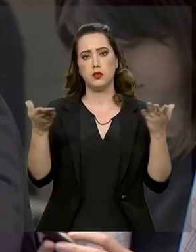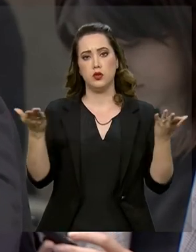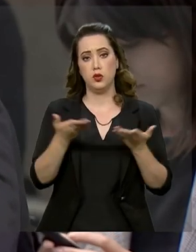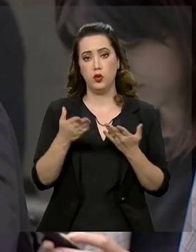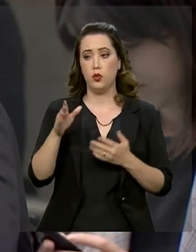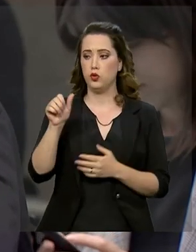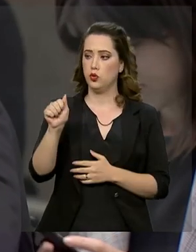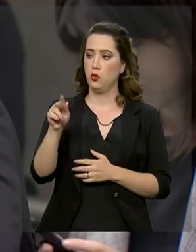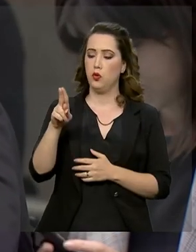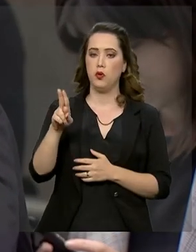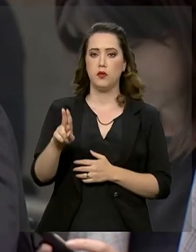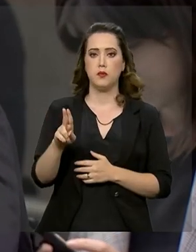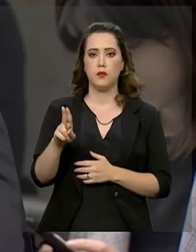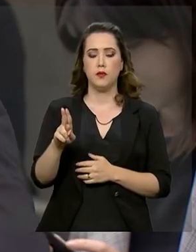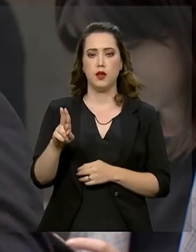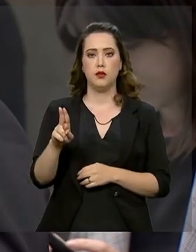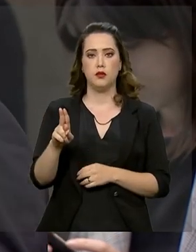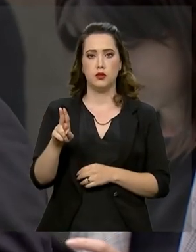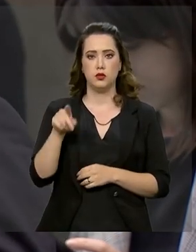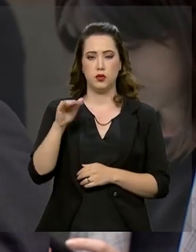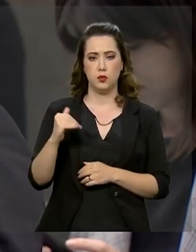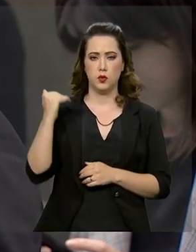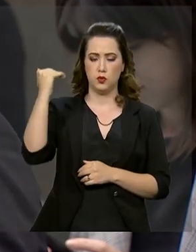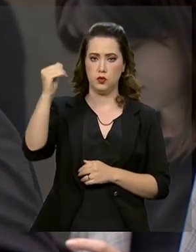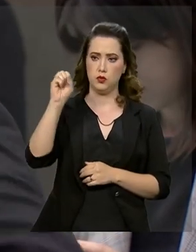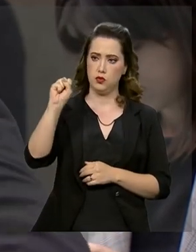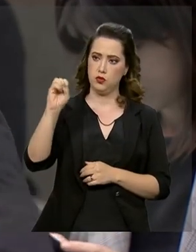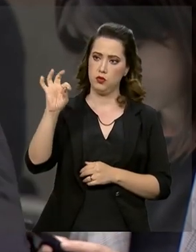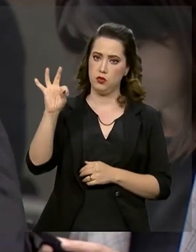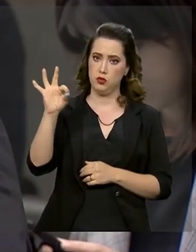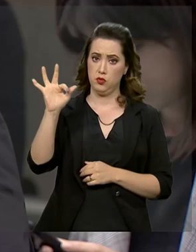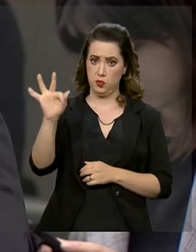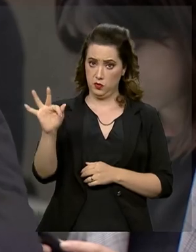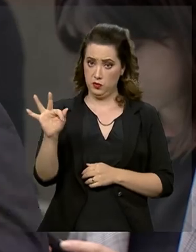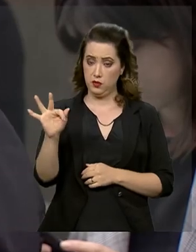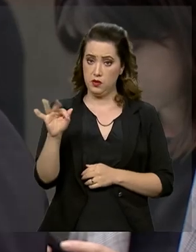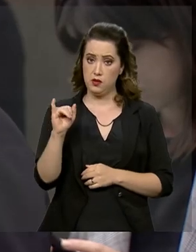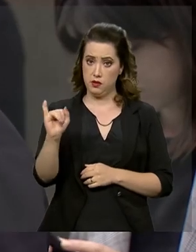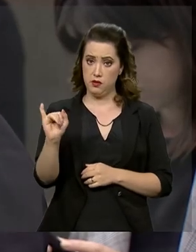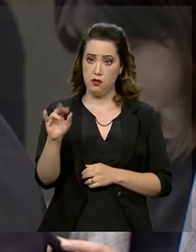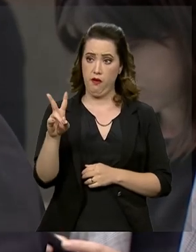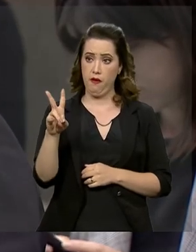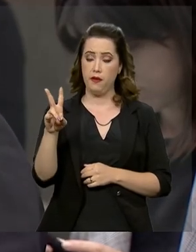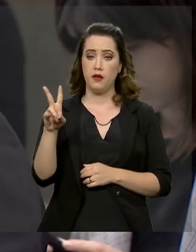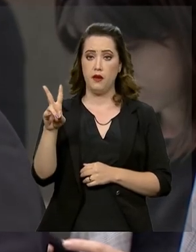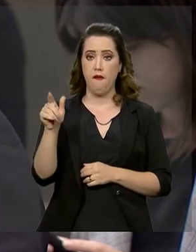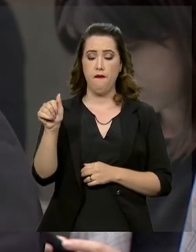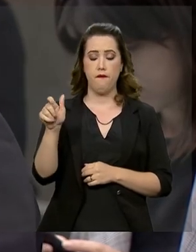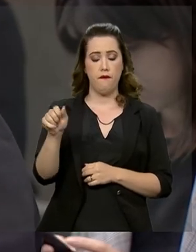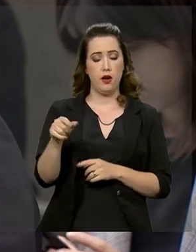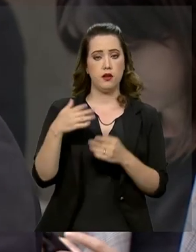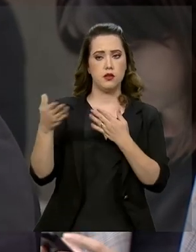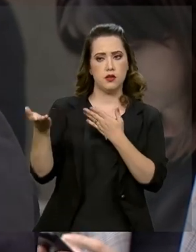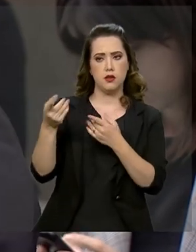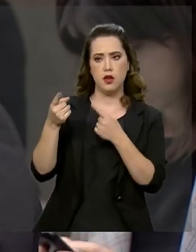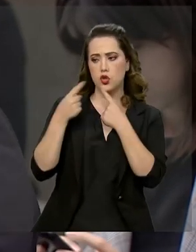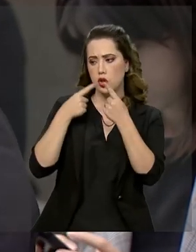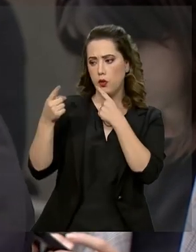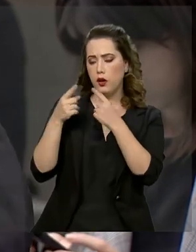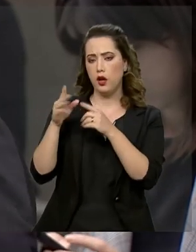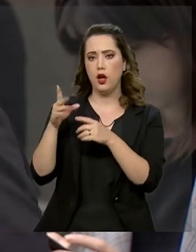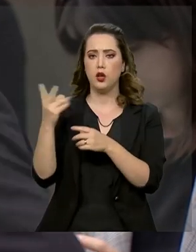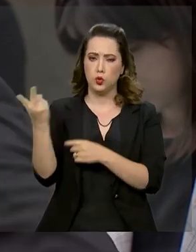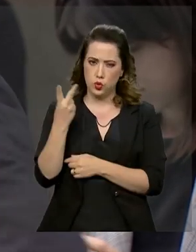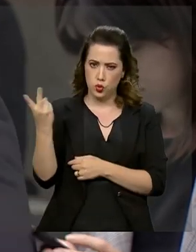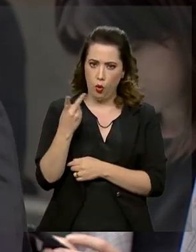AGU para esse cargo de ministro, quando vagar, e se isso vem sendo conversado entre os dois. E